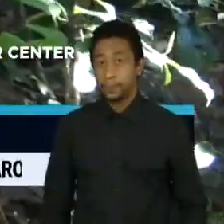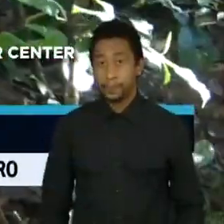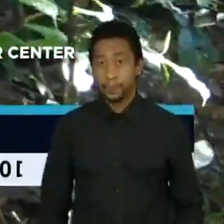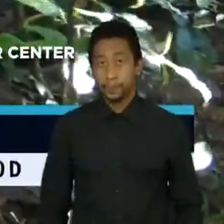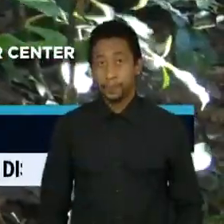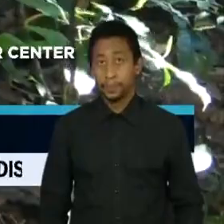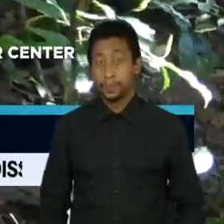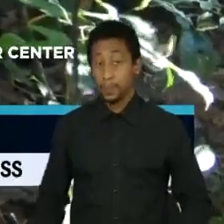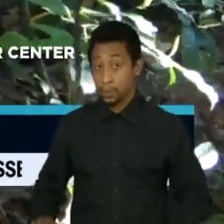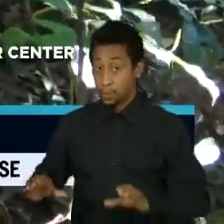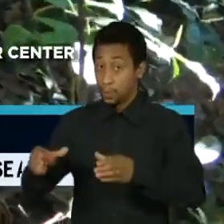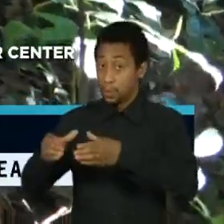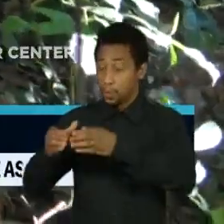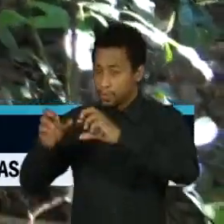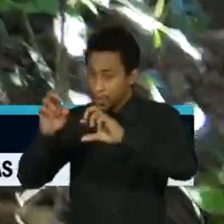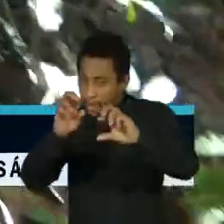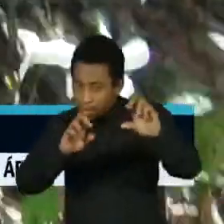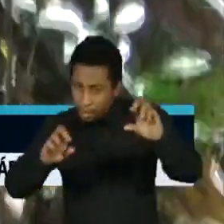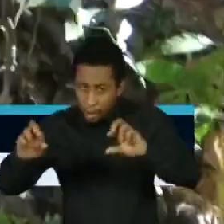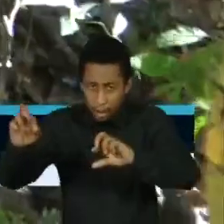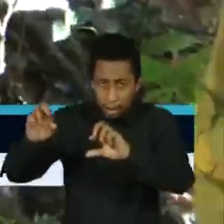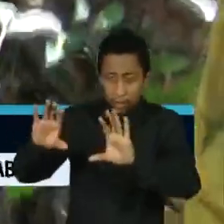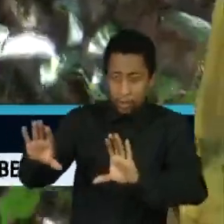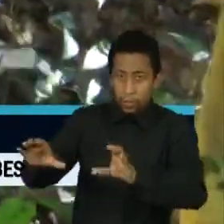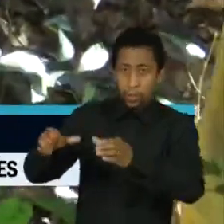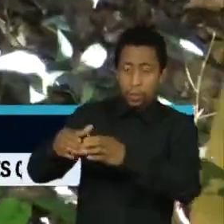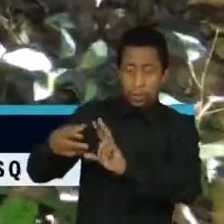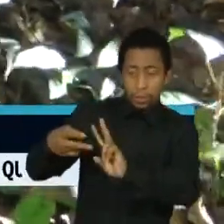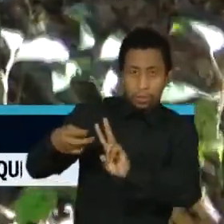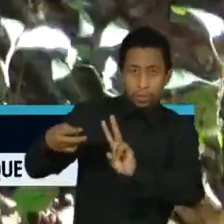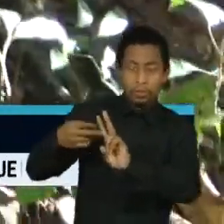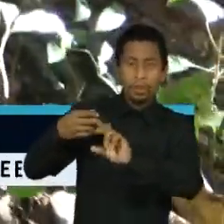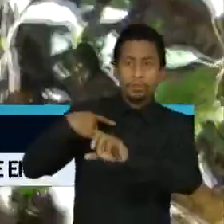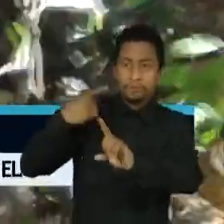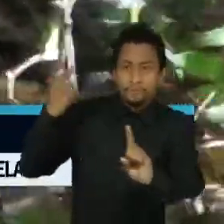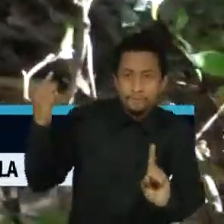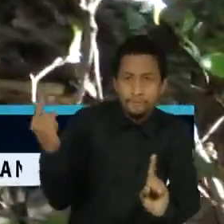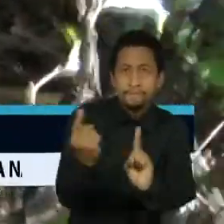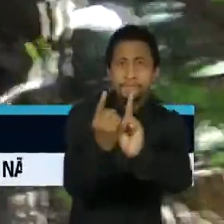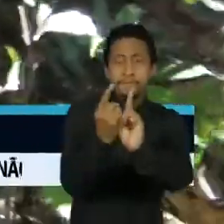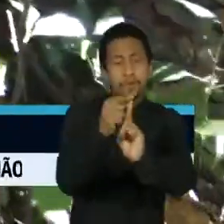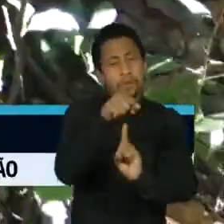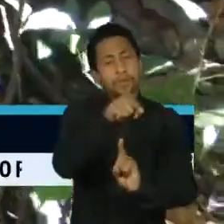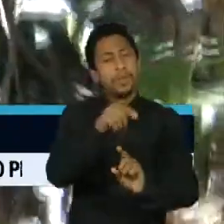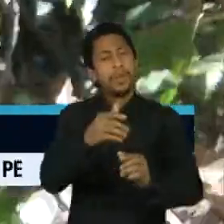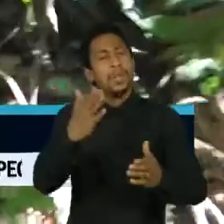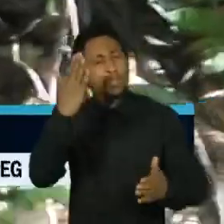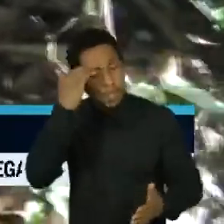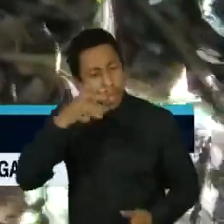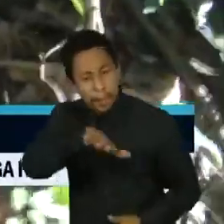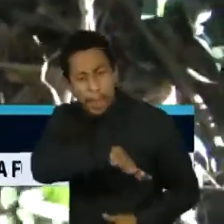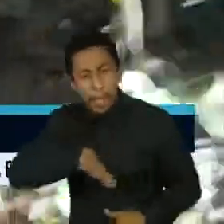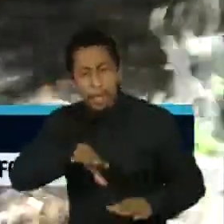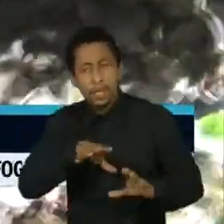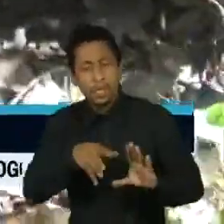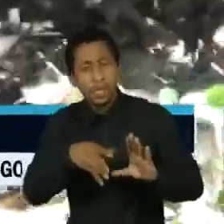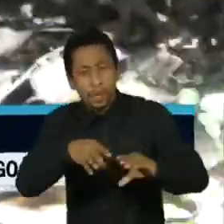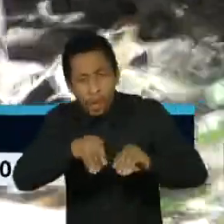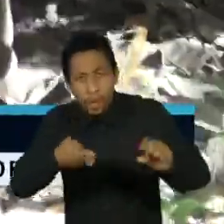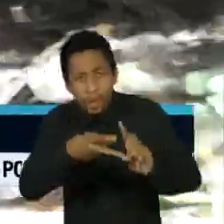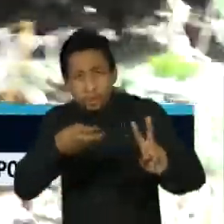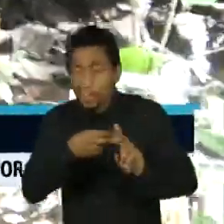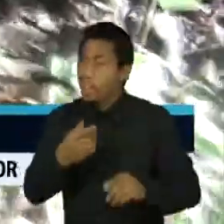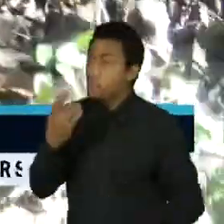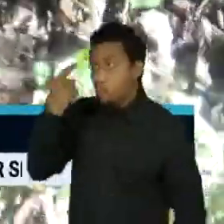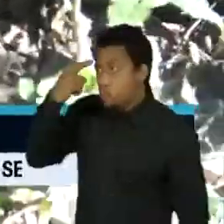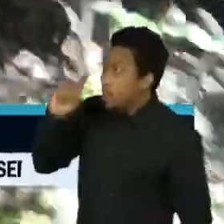A equipe de fiscalização da terra indígena localiza um invasor. Sabe o é uma terra indígena, né? Não, eu aqui não estava sabendo o era a